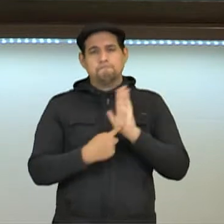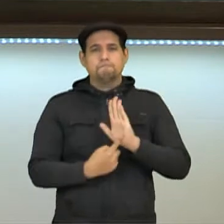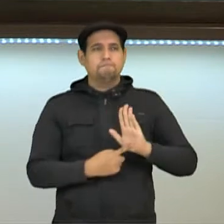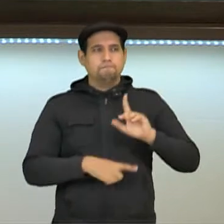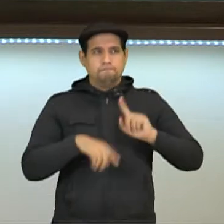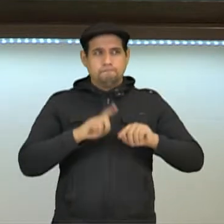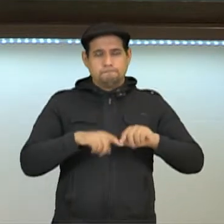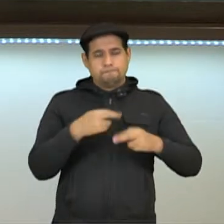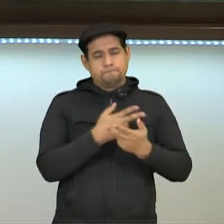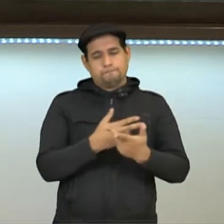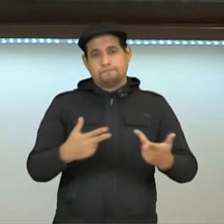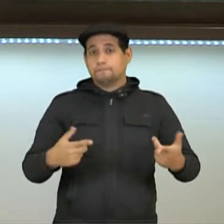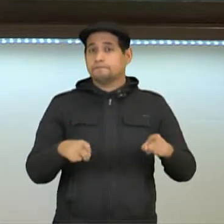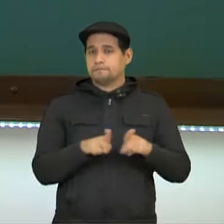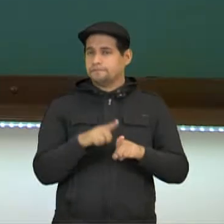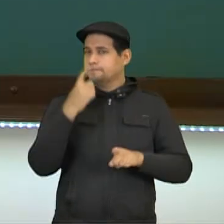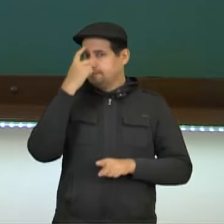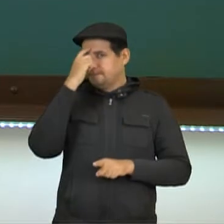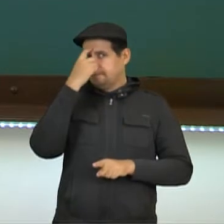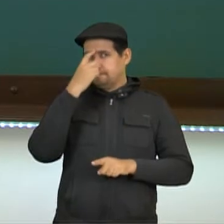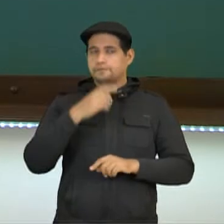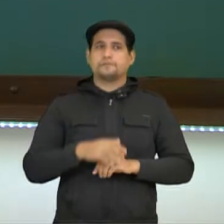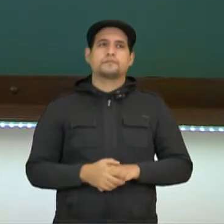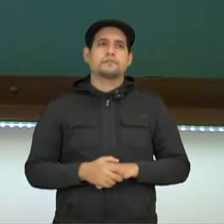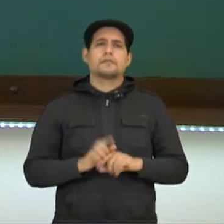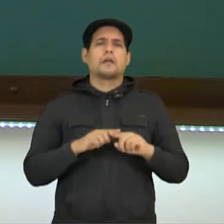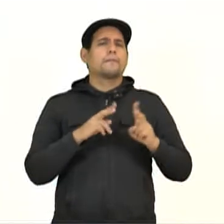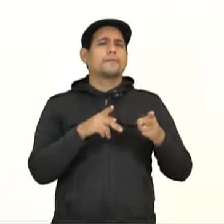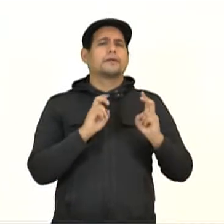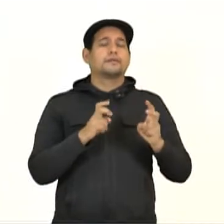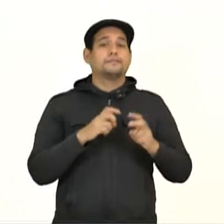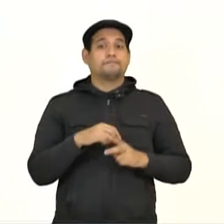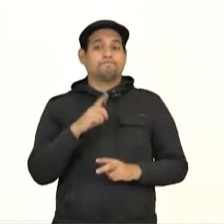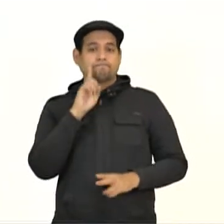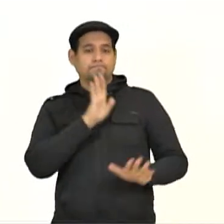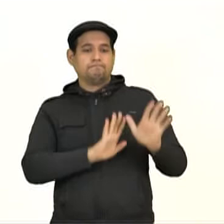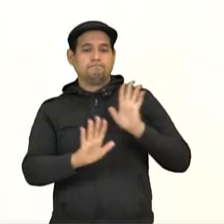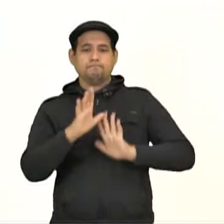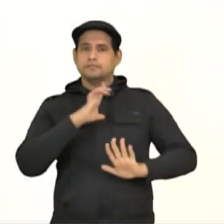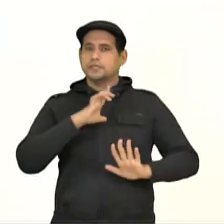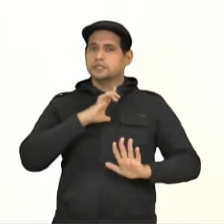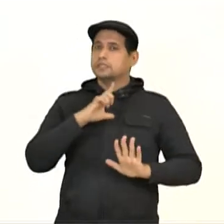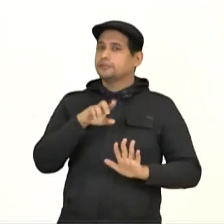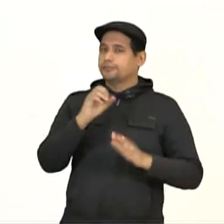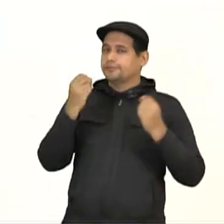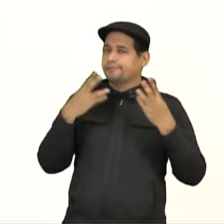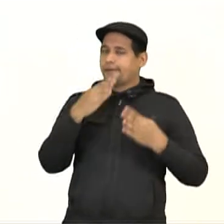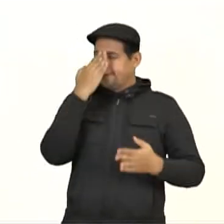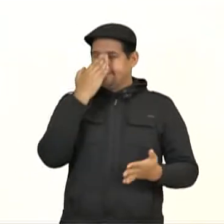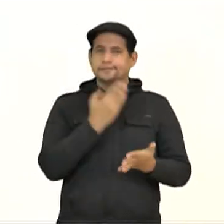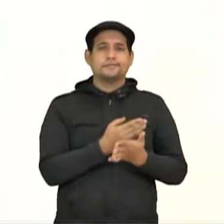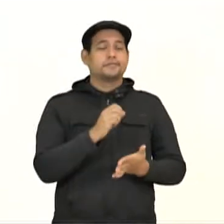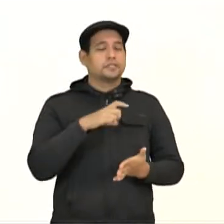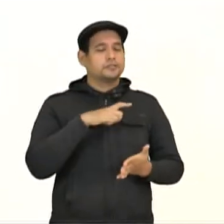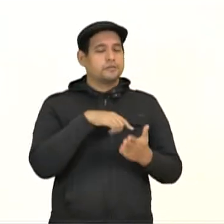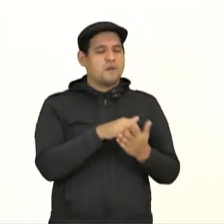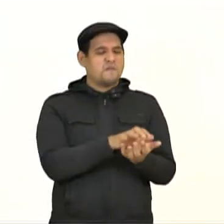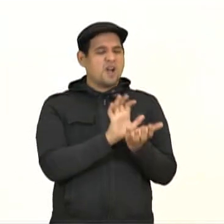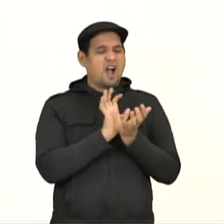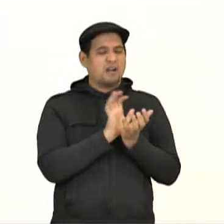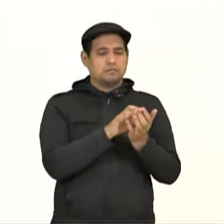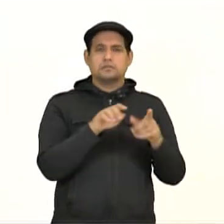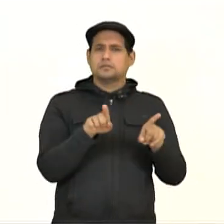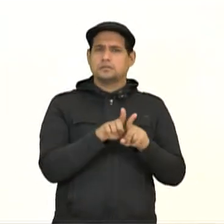produtos às especiarias das Índias, tá? Então veja, os perigos imaginários. Como eu falei, eles acreditavam que tinham monstros que